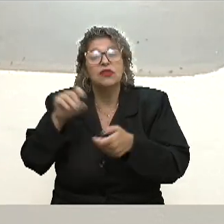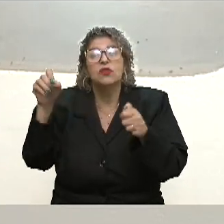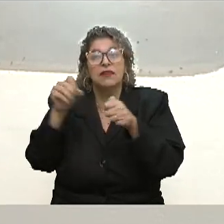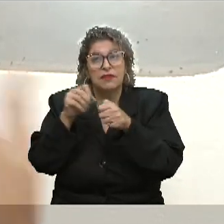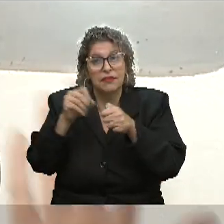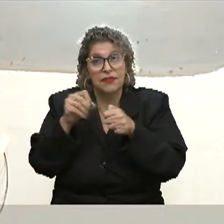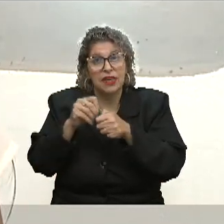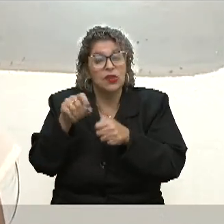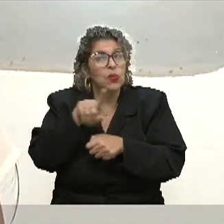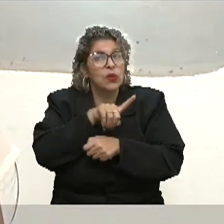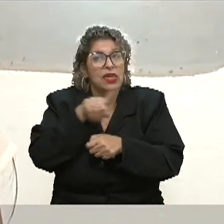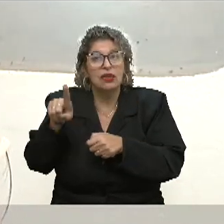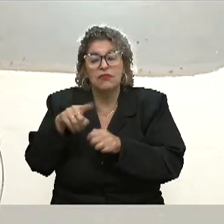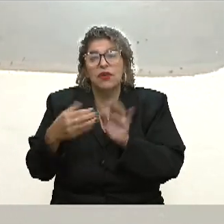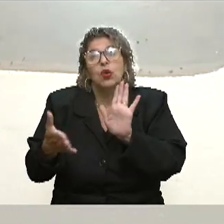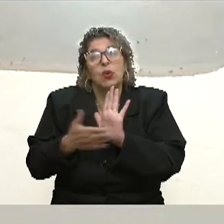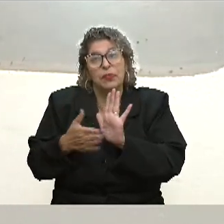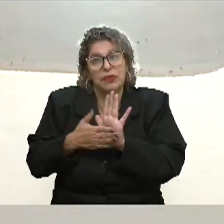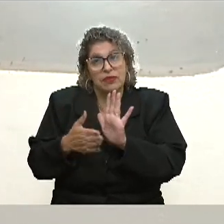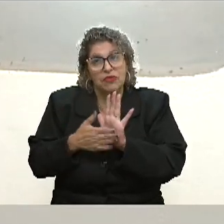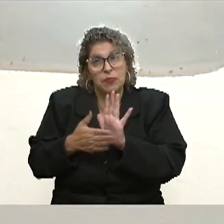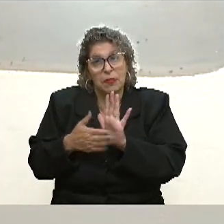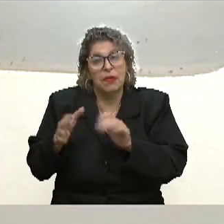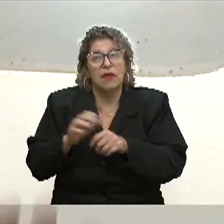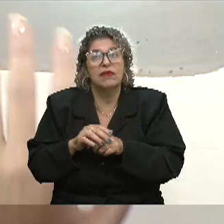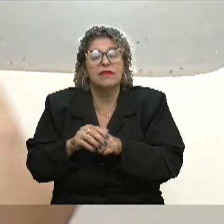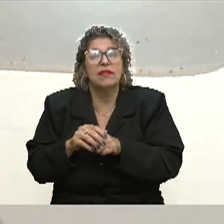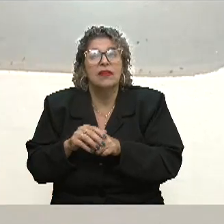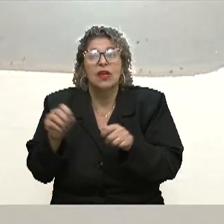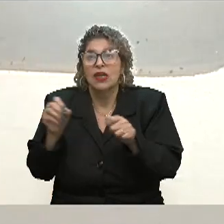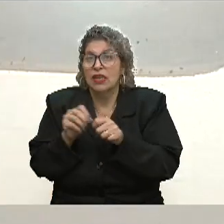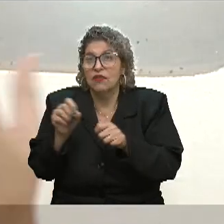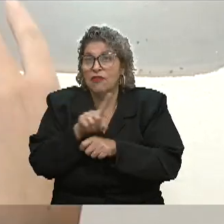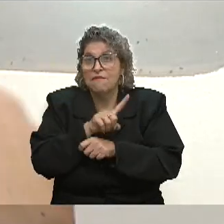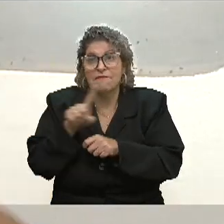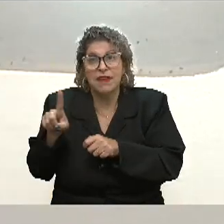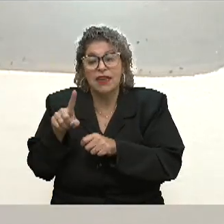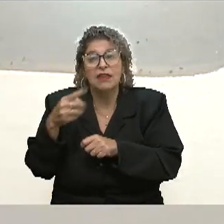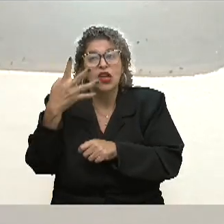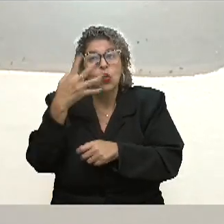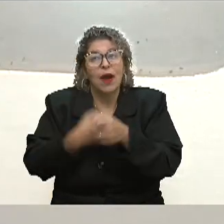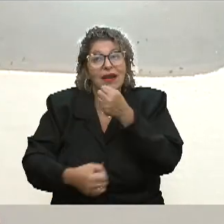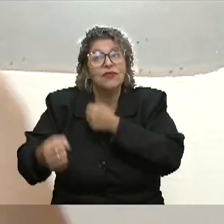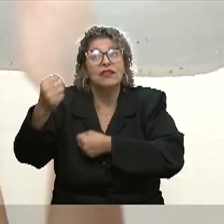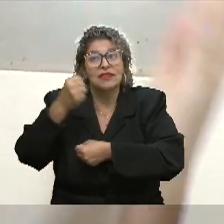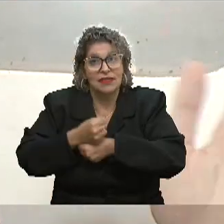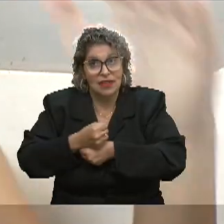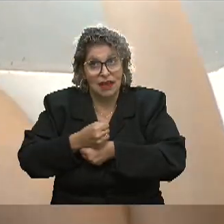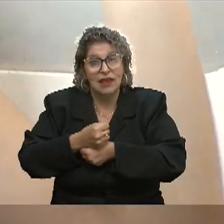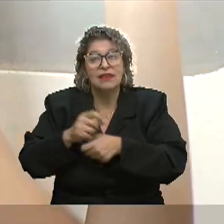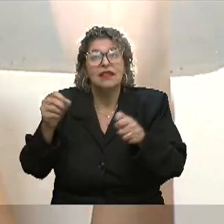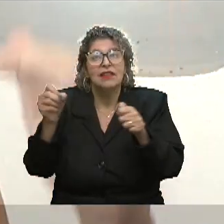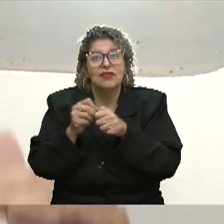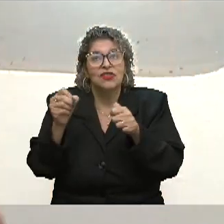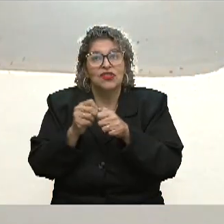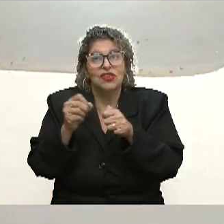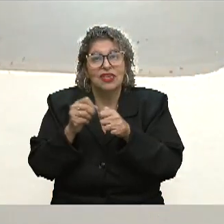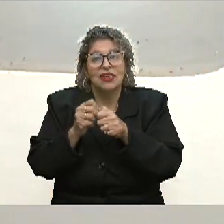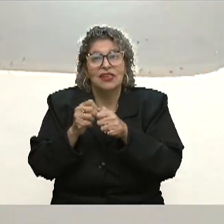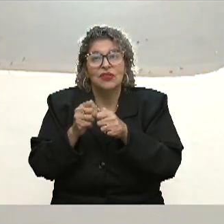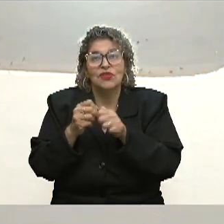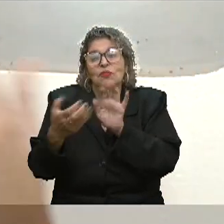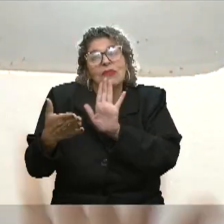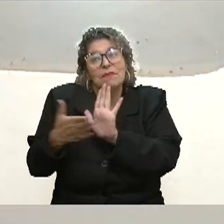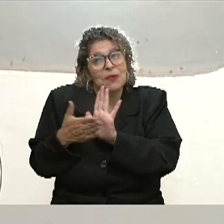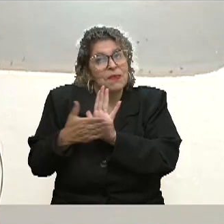feito, o que não foi cumprido de proposta, que às vezes a gente esquece, que há quatro anos atrás tinha toda uma cartilha de